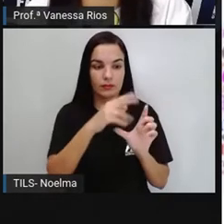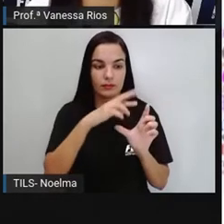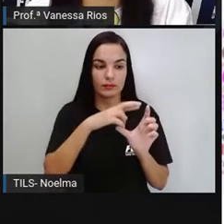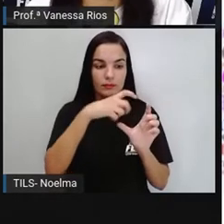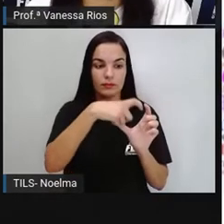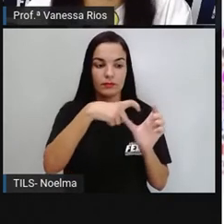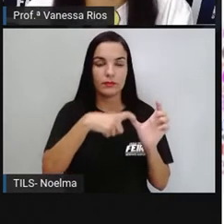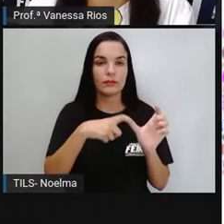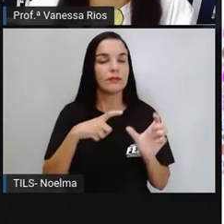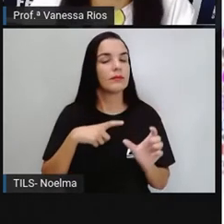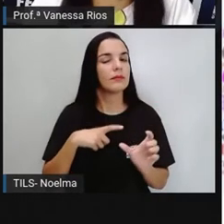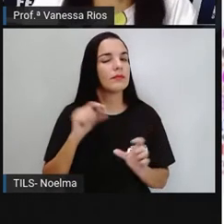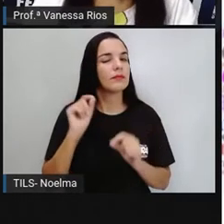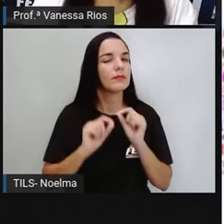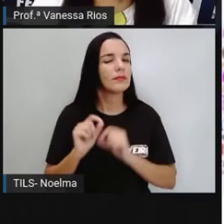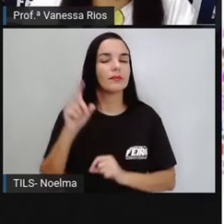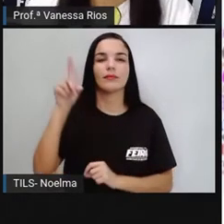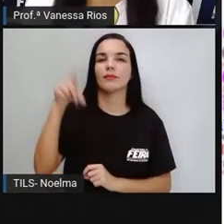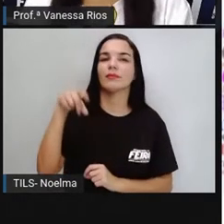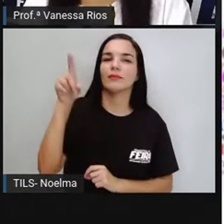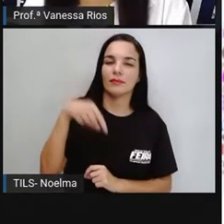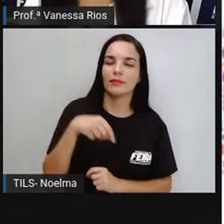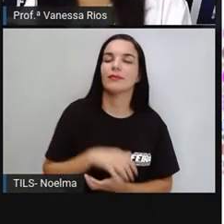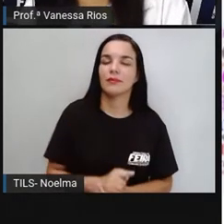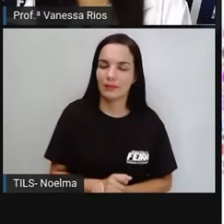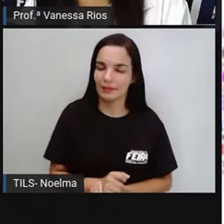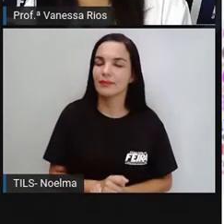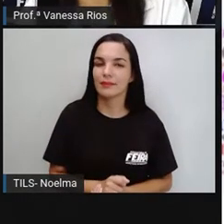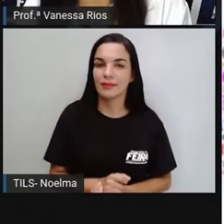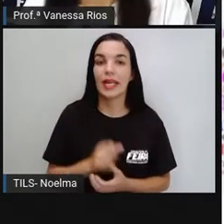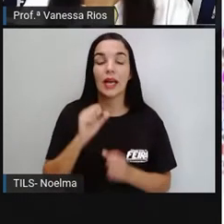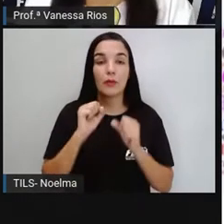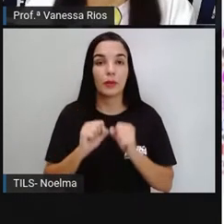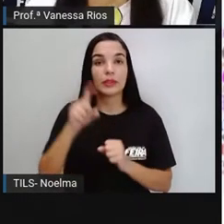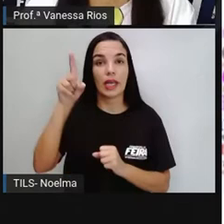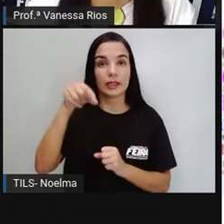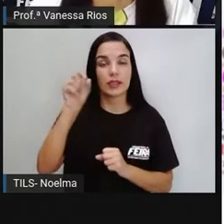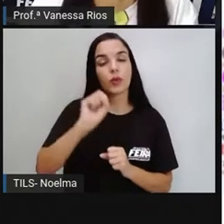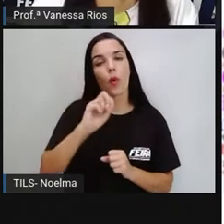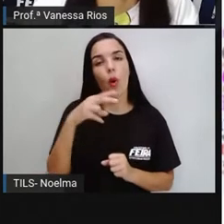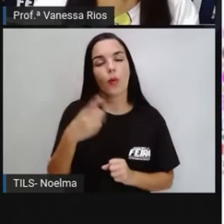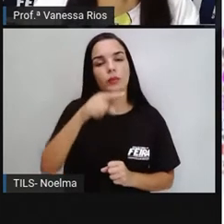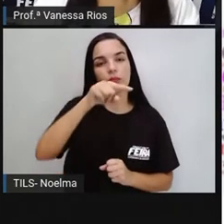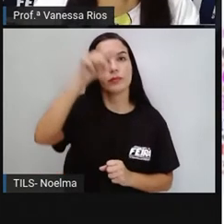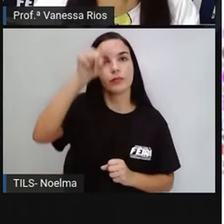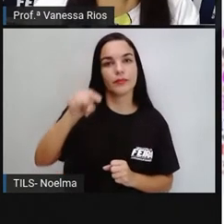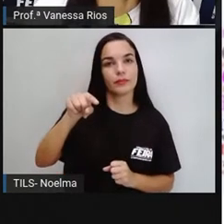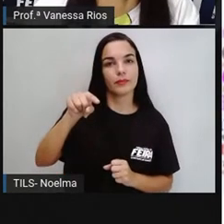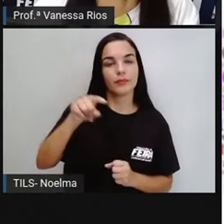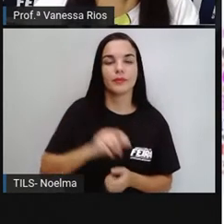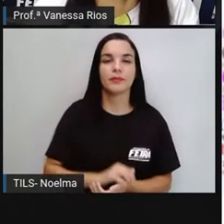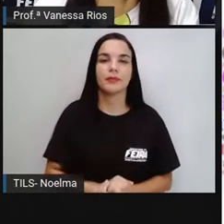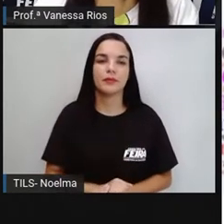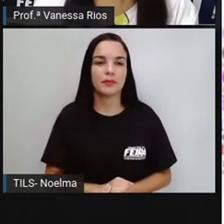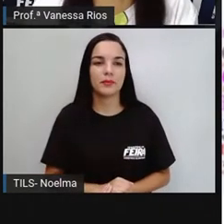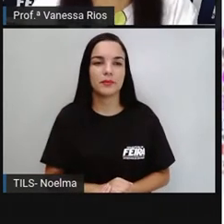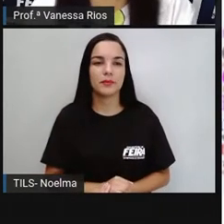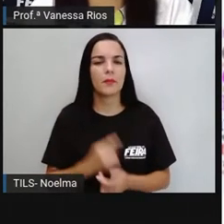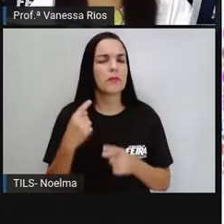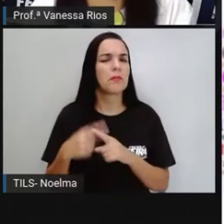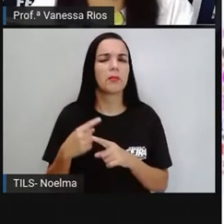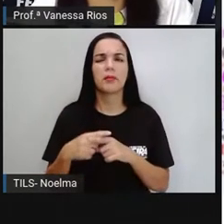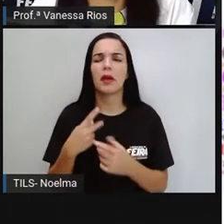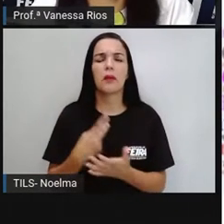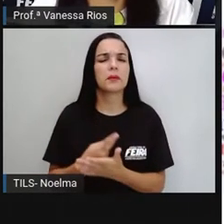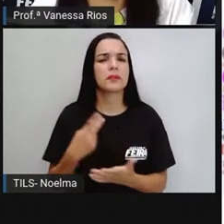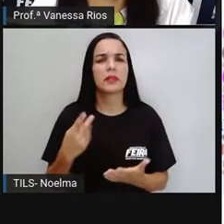aparecem com o acento, ou acento agudo, ou acento circunflexo. Por que será